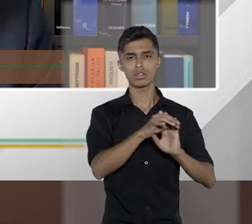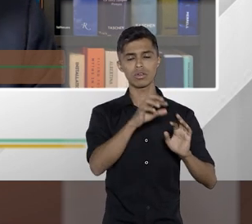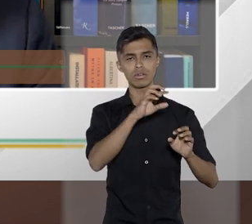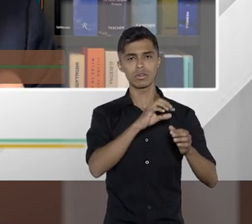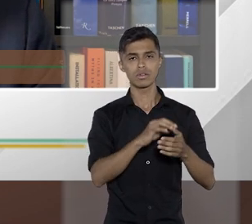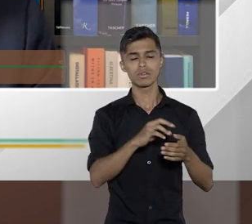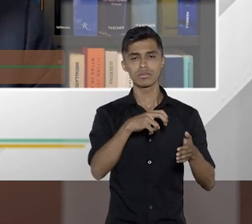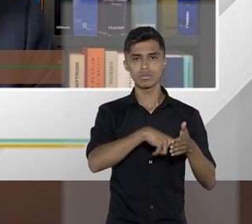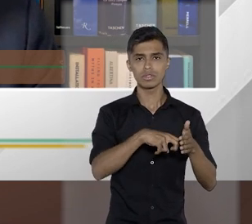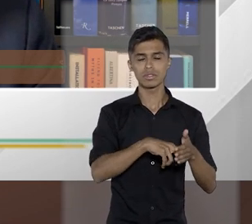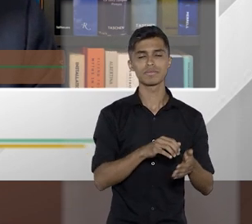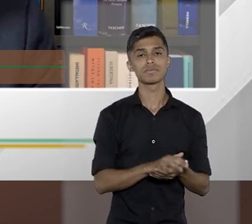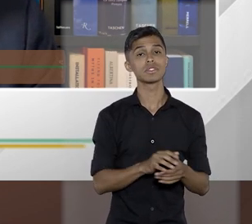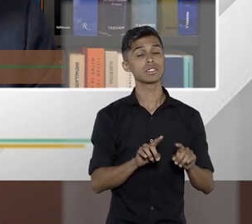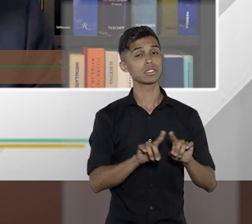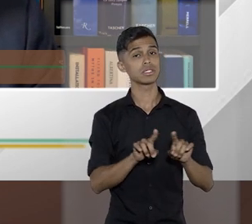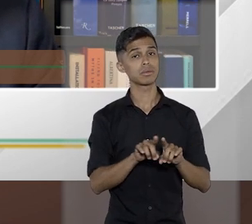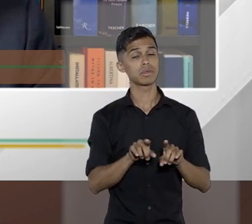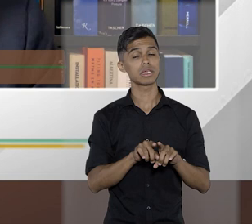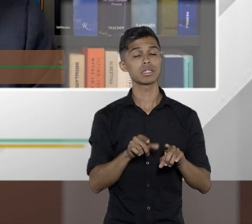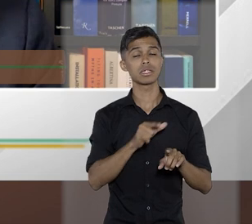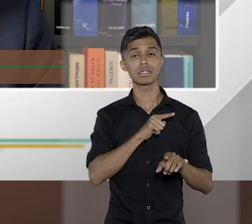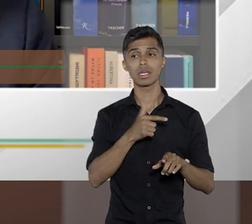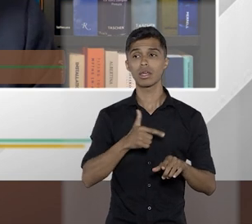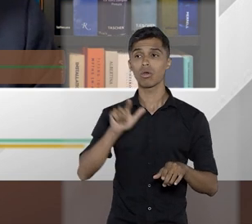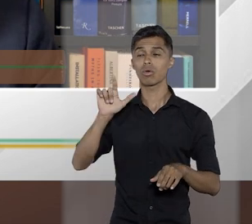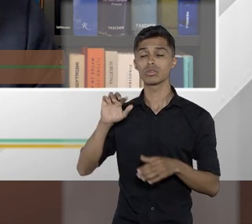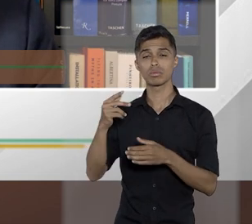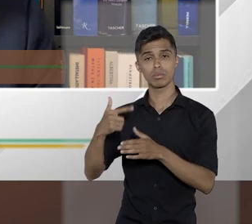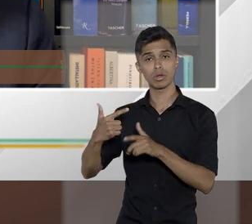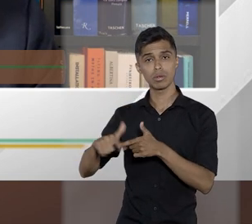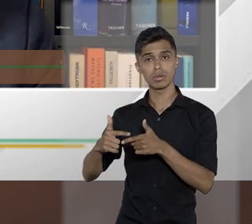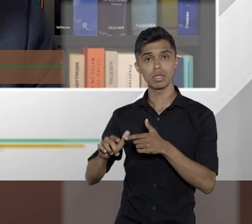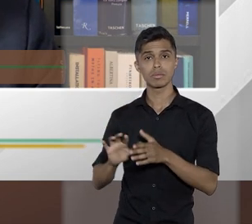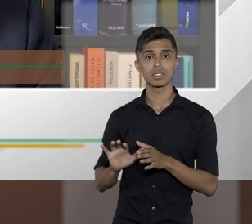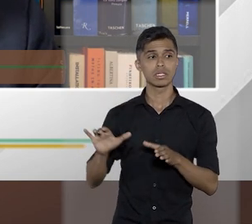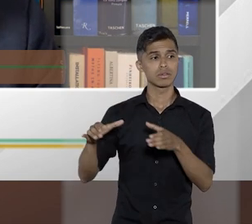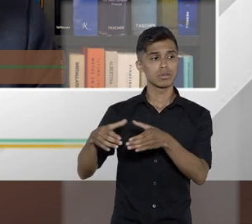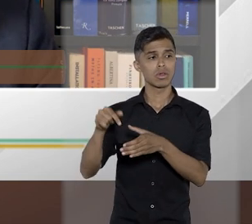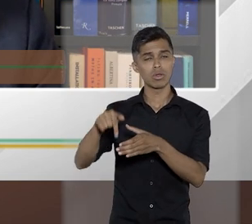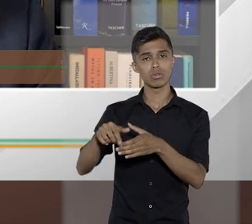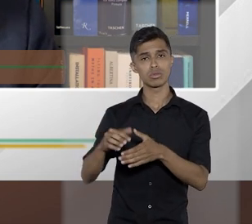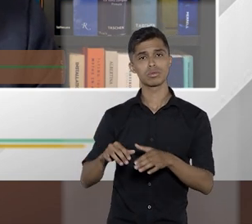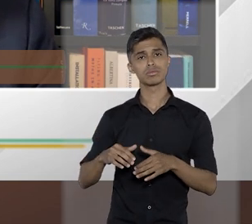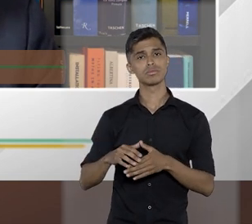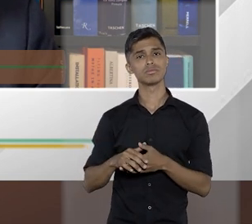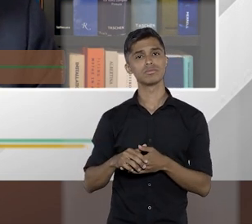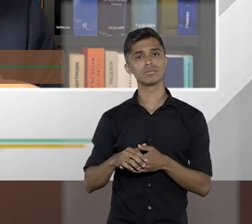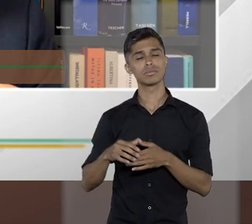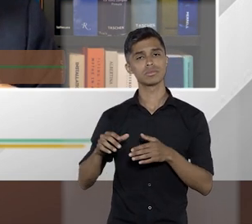E de outro lado, você tem um problema de isonomia dentro do mercado. Ou seja,